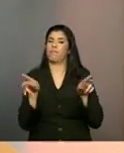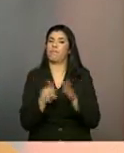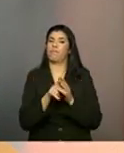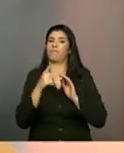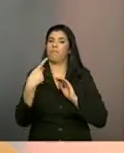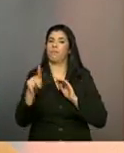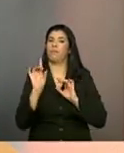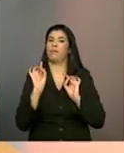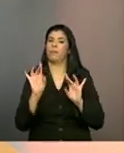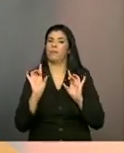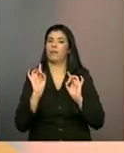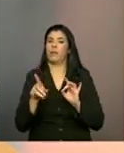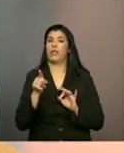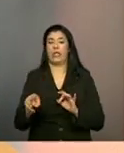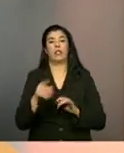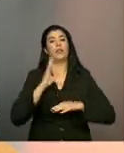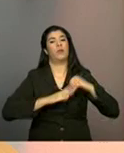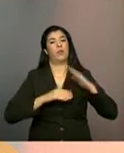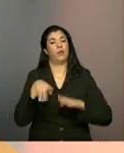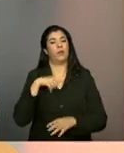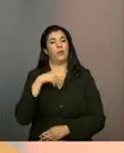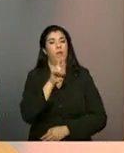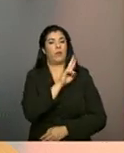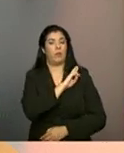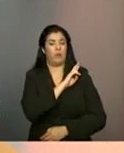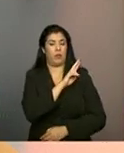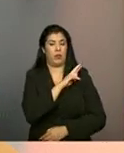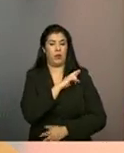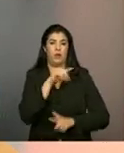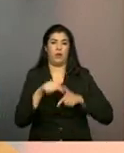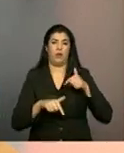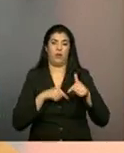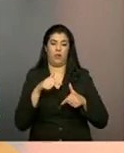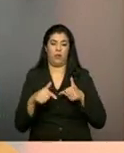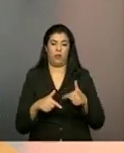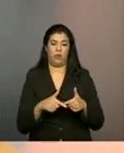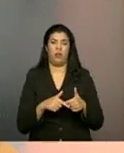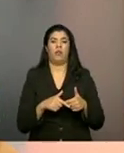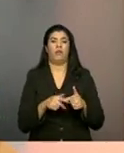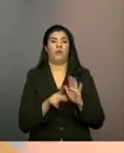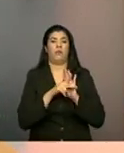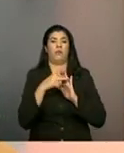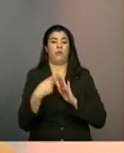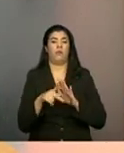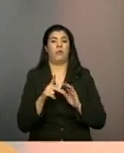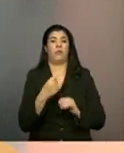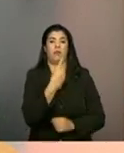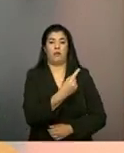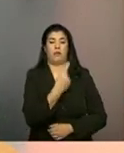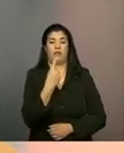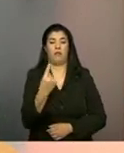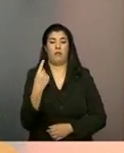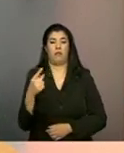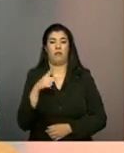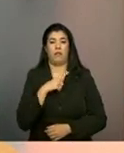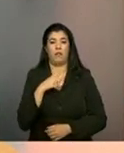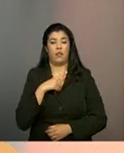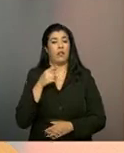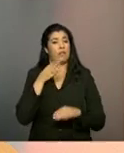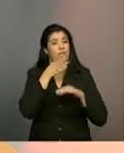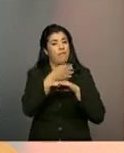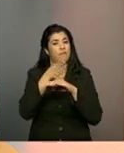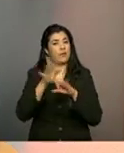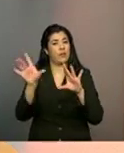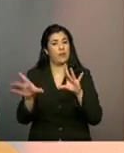profissional que tem essa função, essa habilidade aí, ele também fará parte